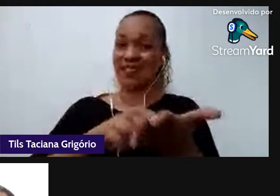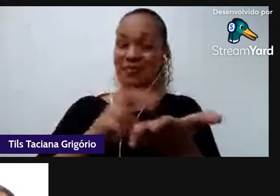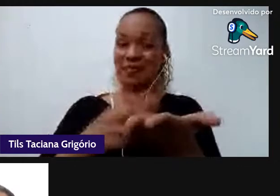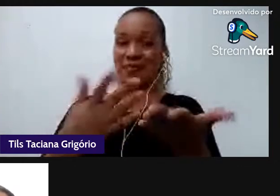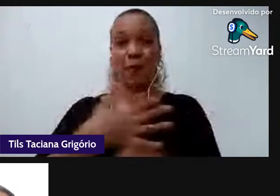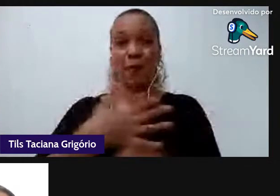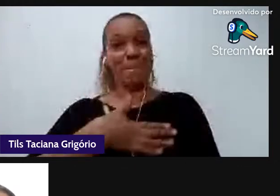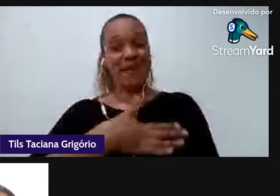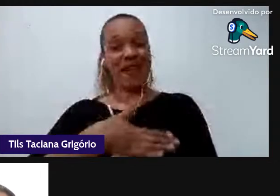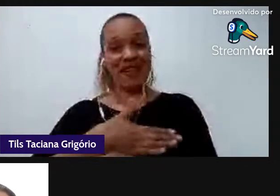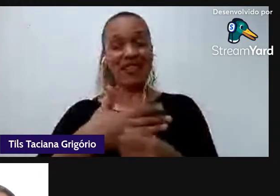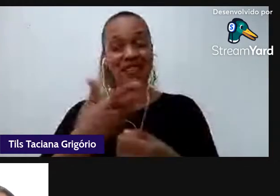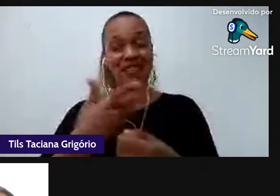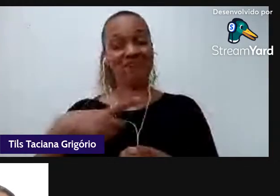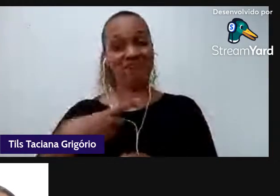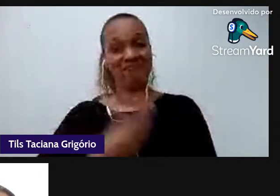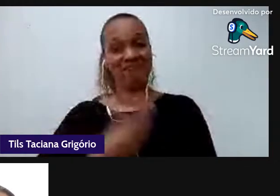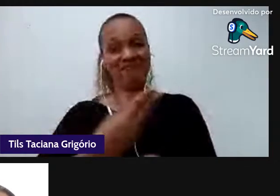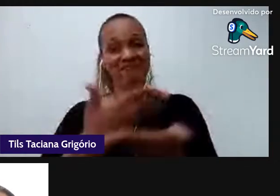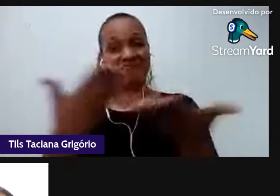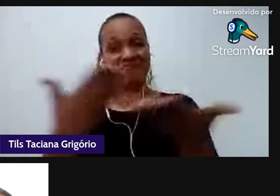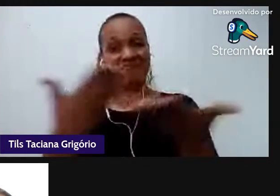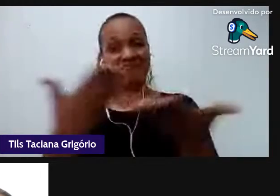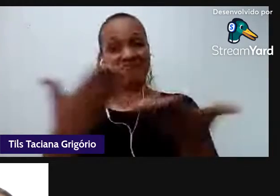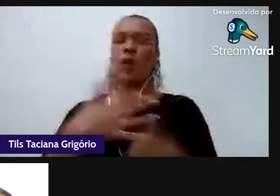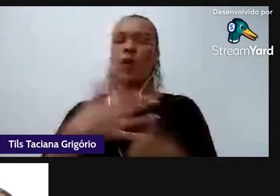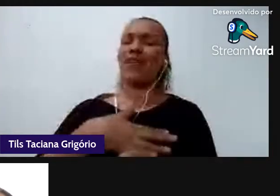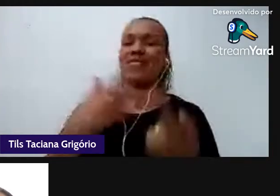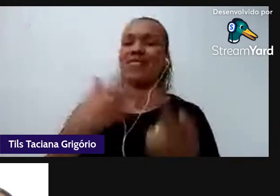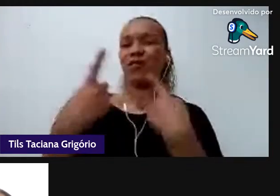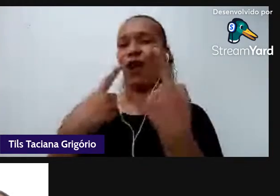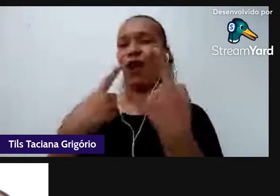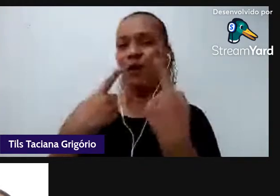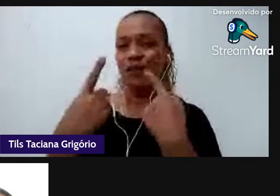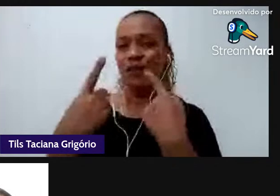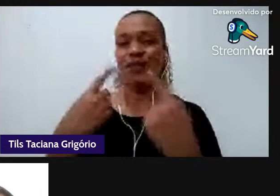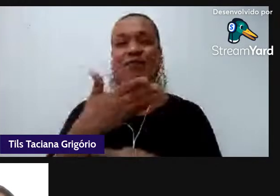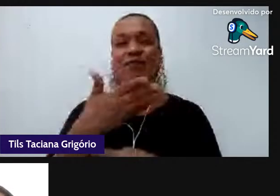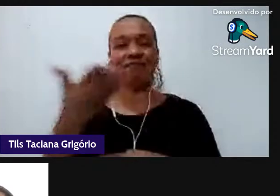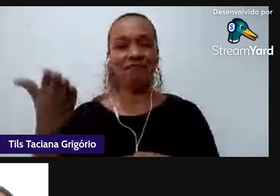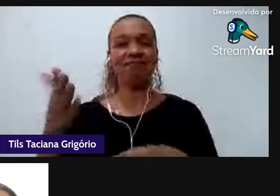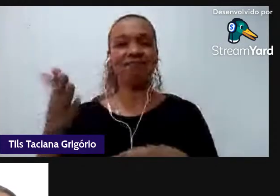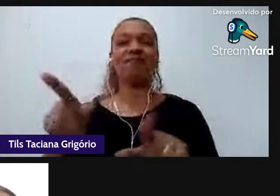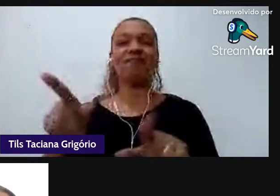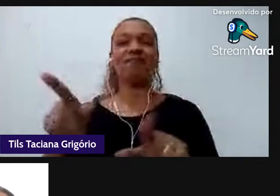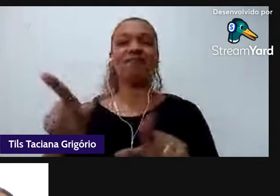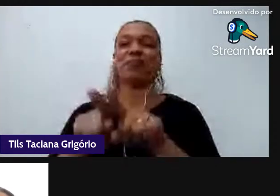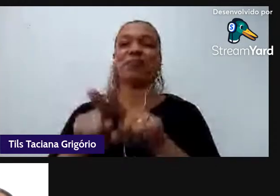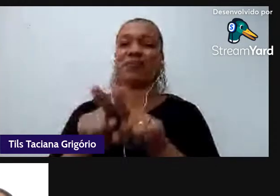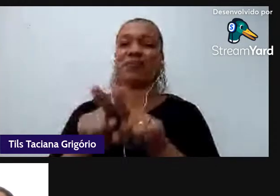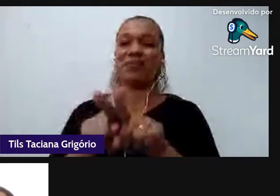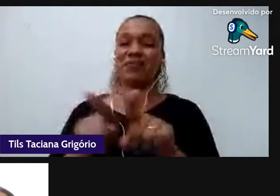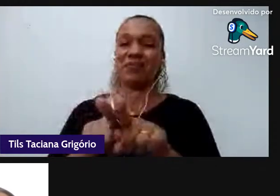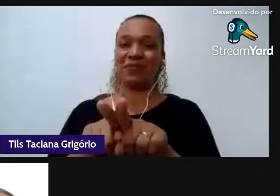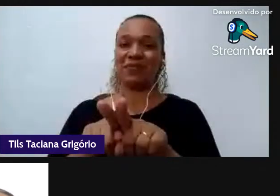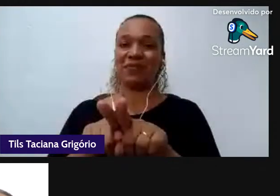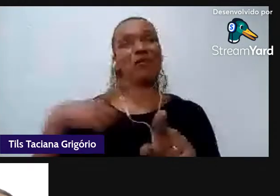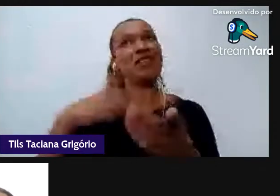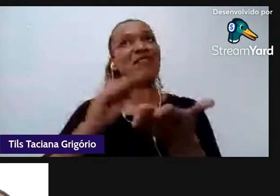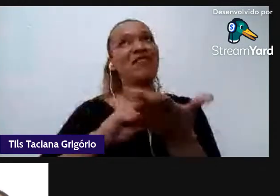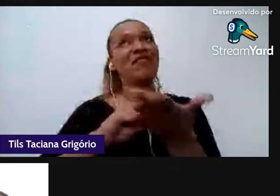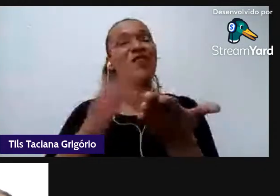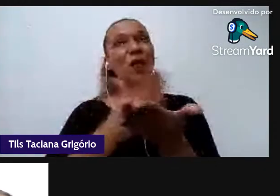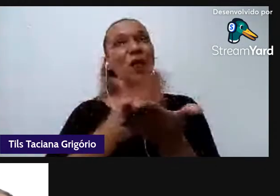prazer dialogar com vocês eu vou certamente ainda ficar devendo a resposta a algumas perguntas mas